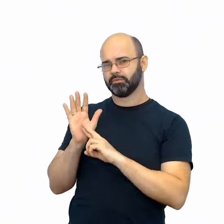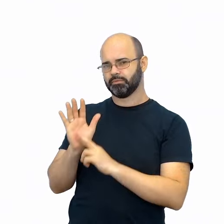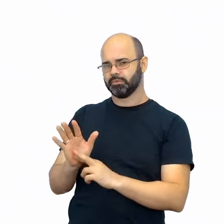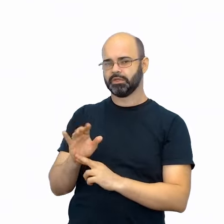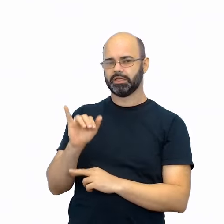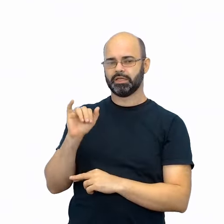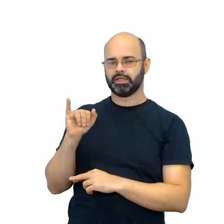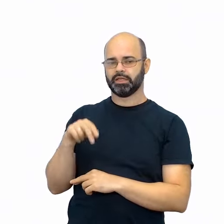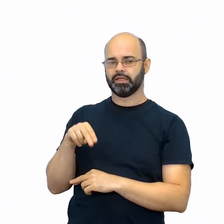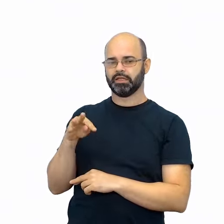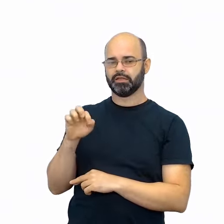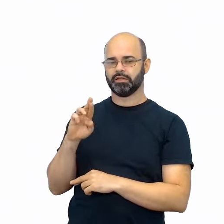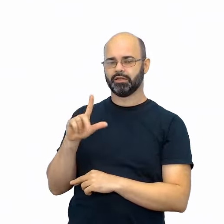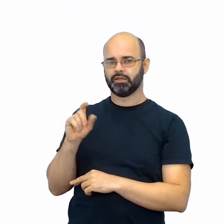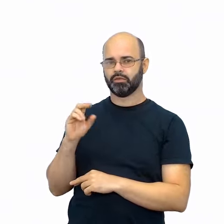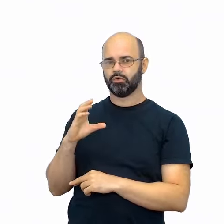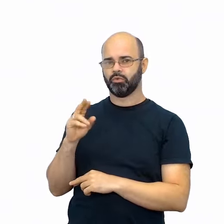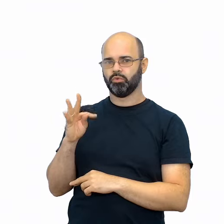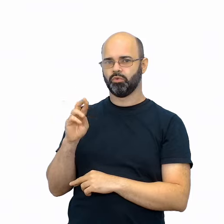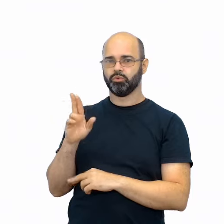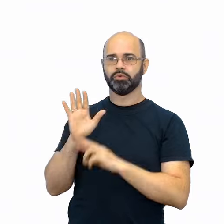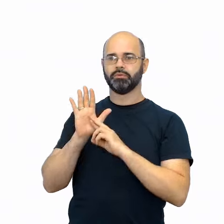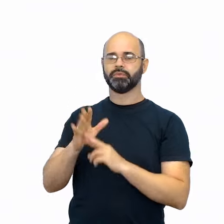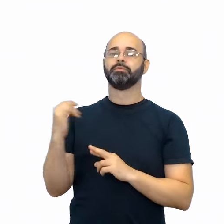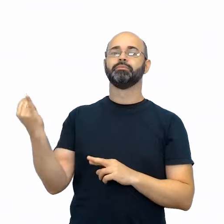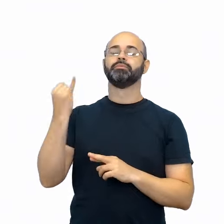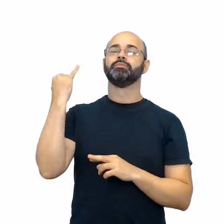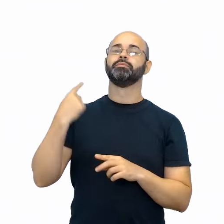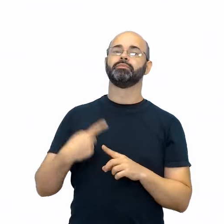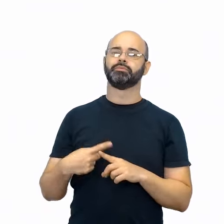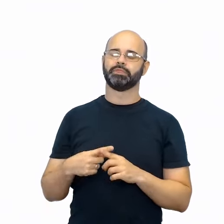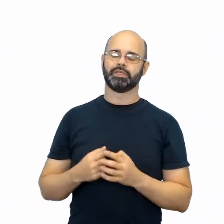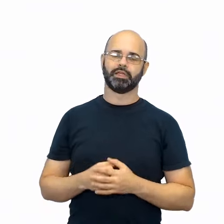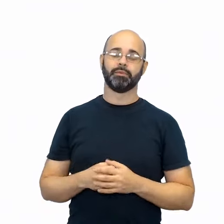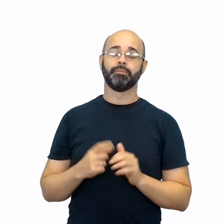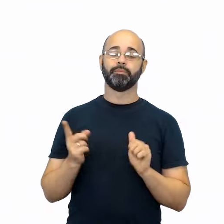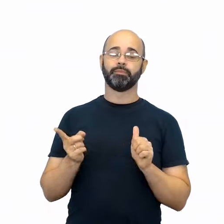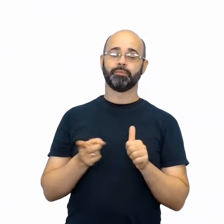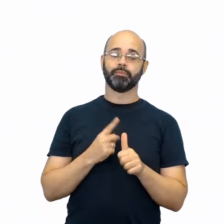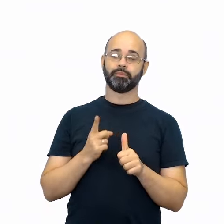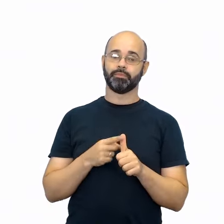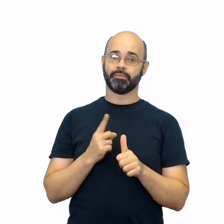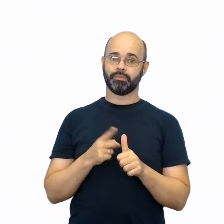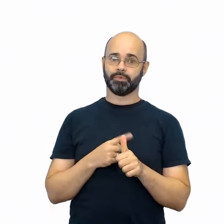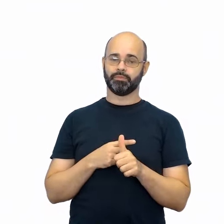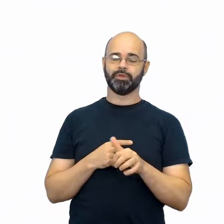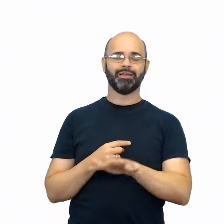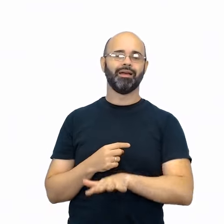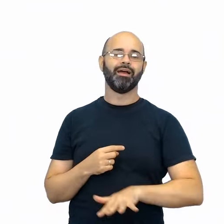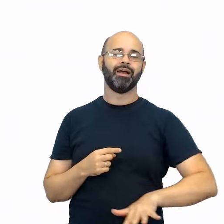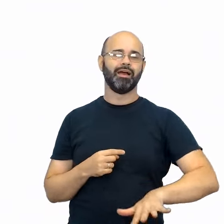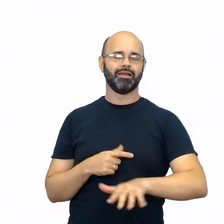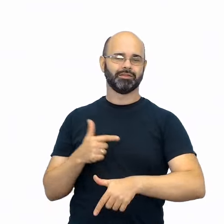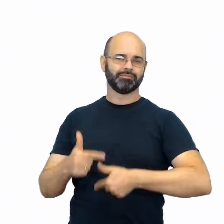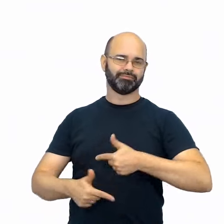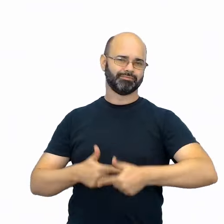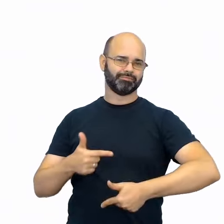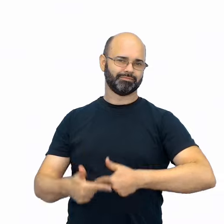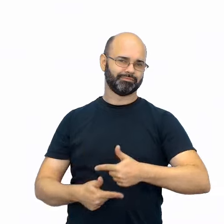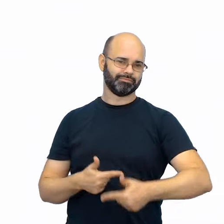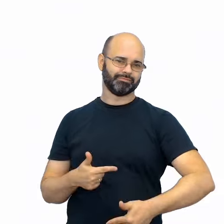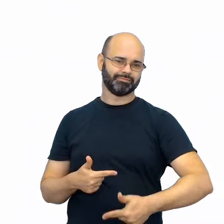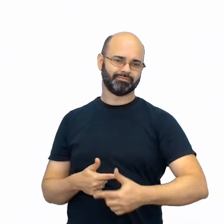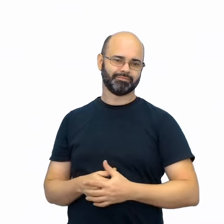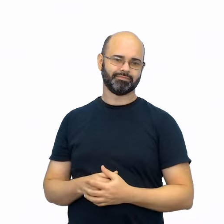interlocutor é tão fundamental. Em primeiro lugar, nós temos os campos de atuação, que foram o